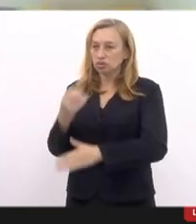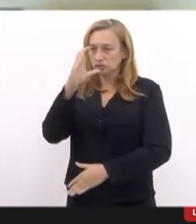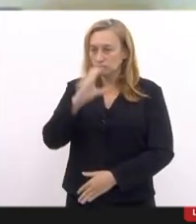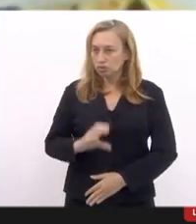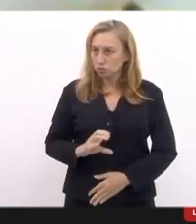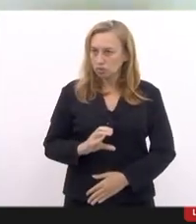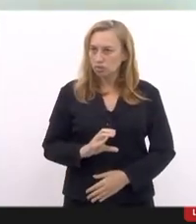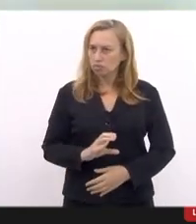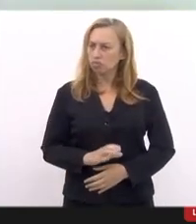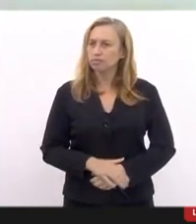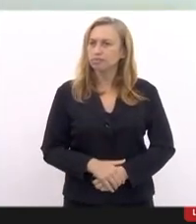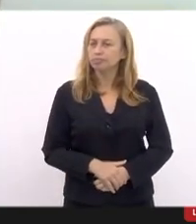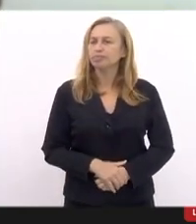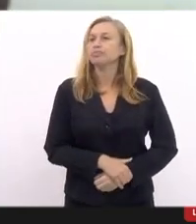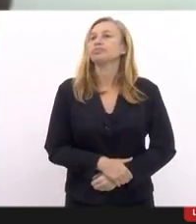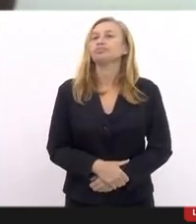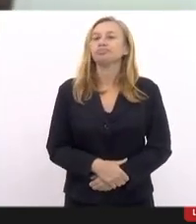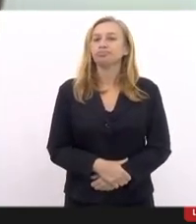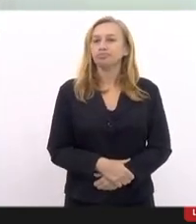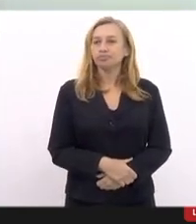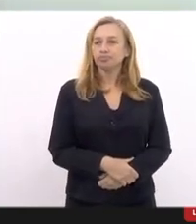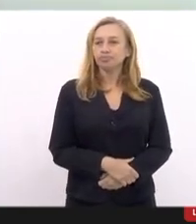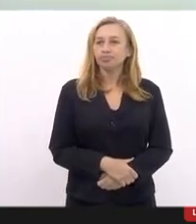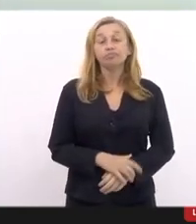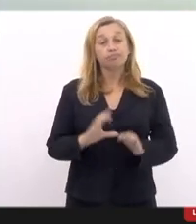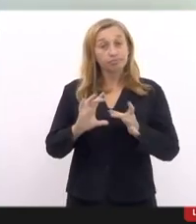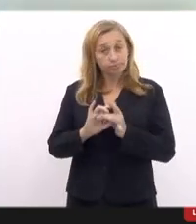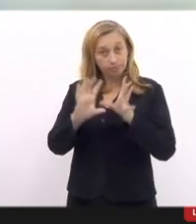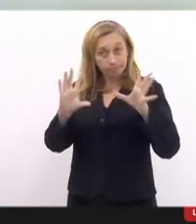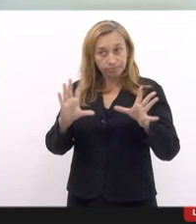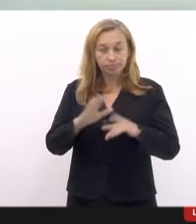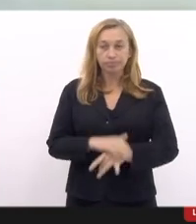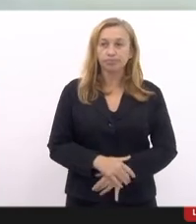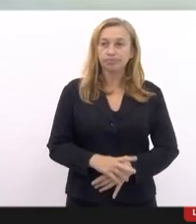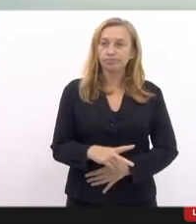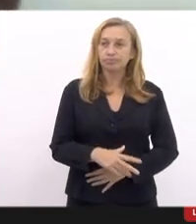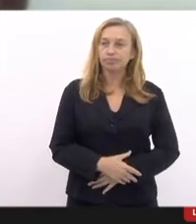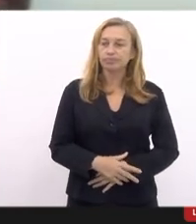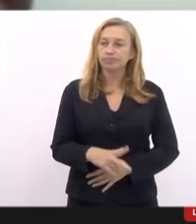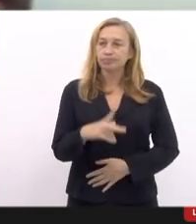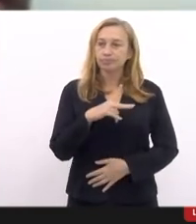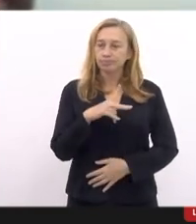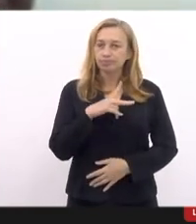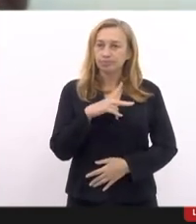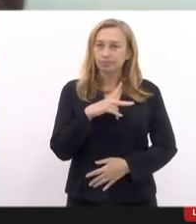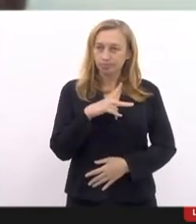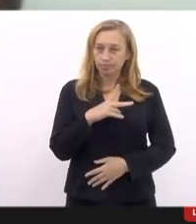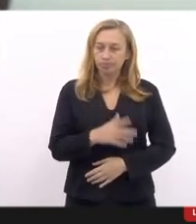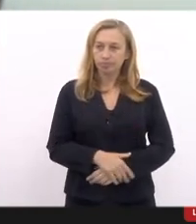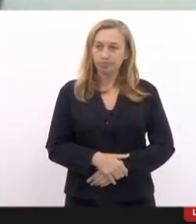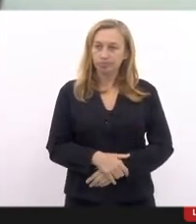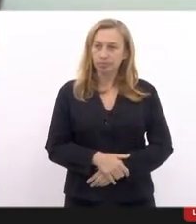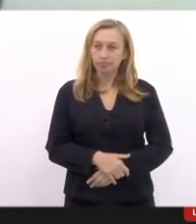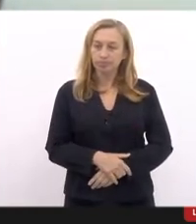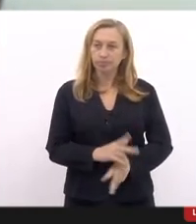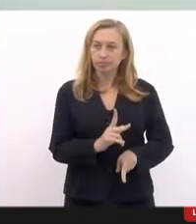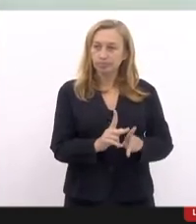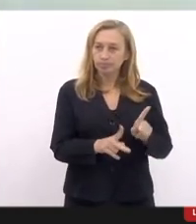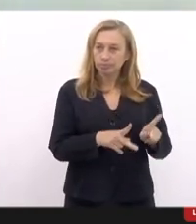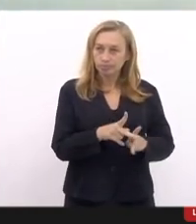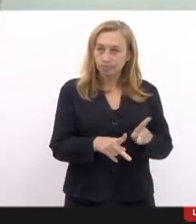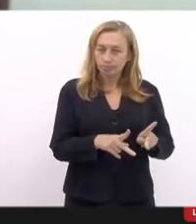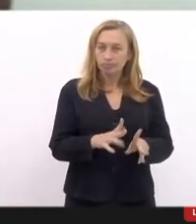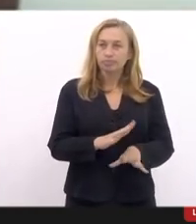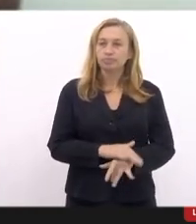uma postura comumente democrática. A própria população que foi conversada sobre